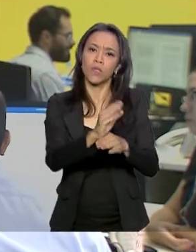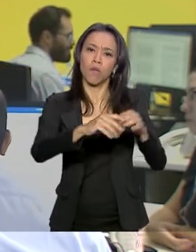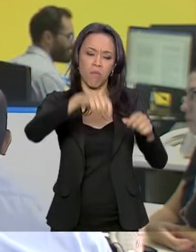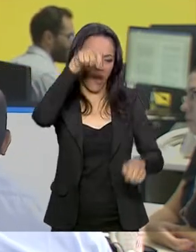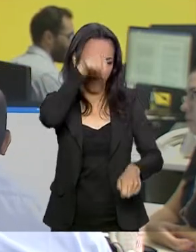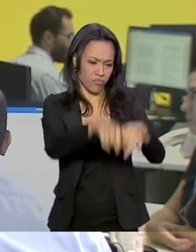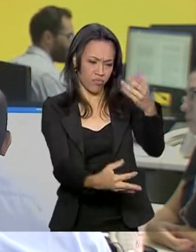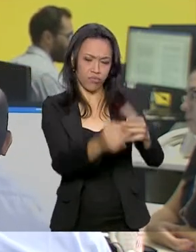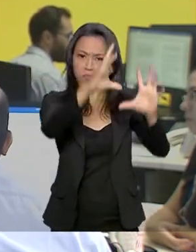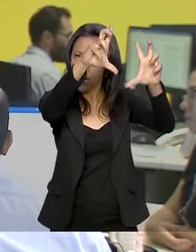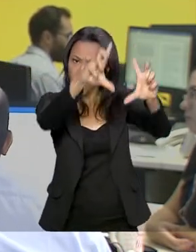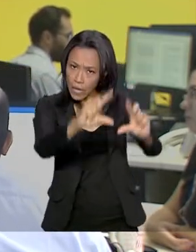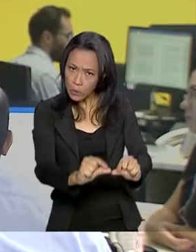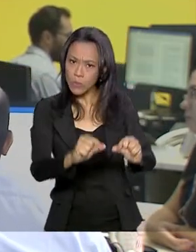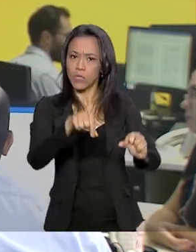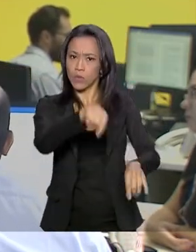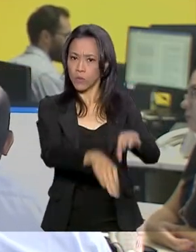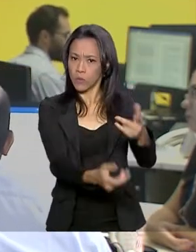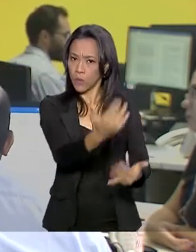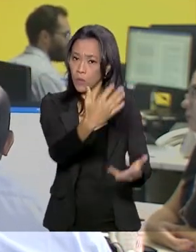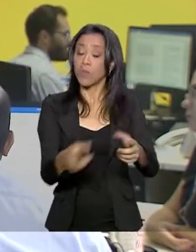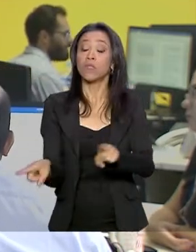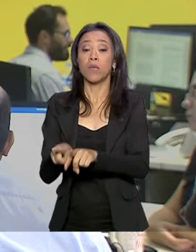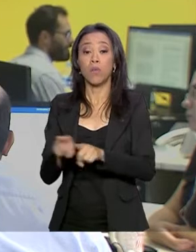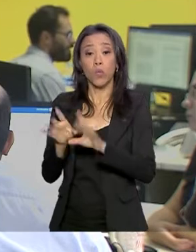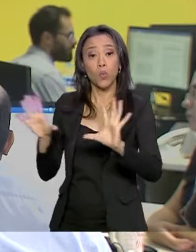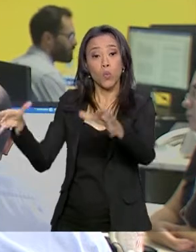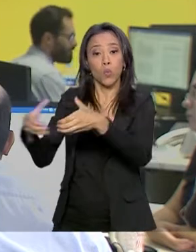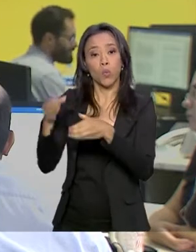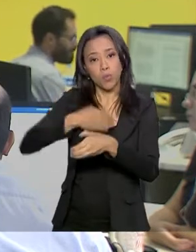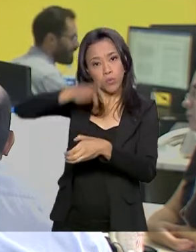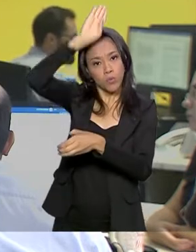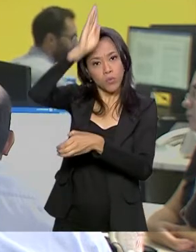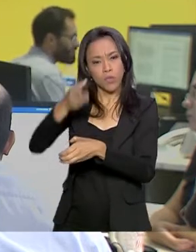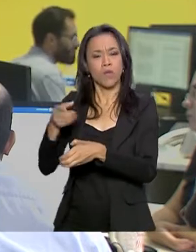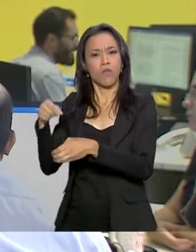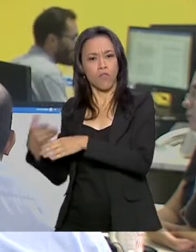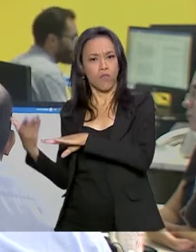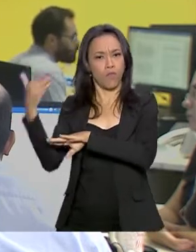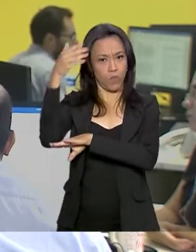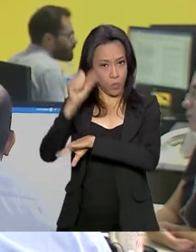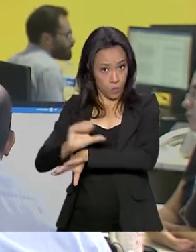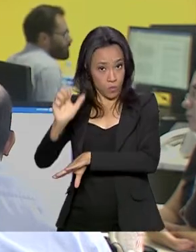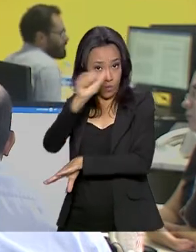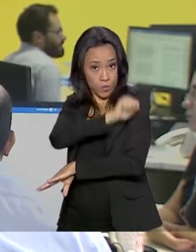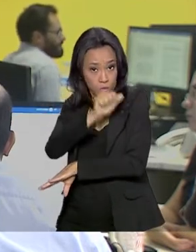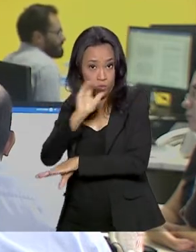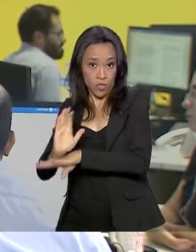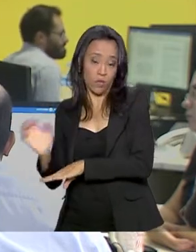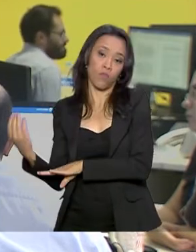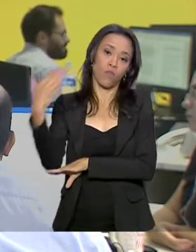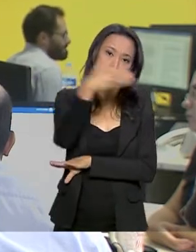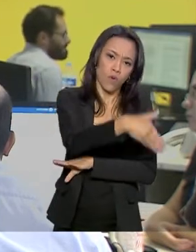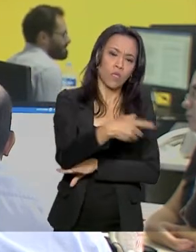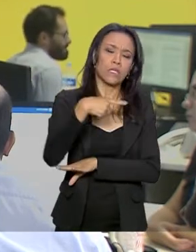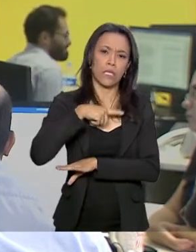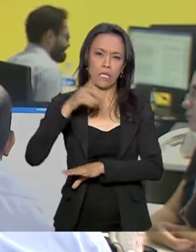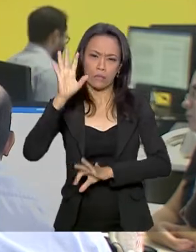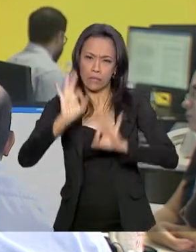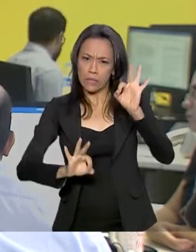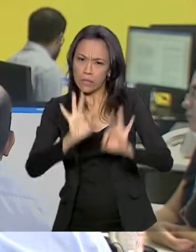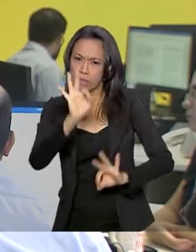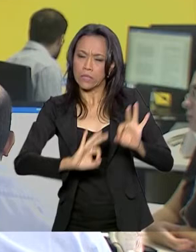contra queimadas. O grupo de bombeiros fluminenses é formado por homens especializados no combate à fogo em vegetação e também por